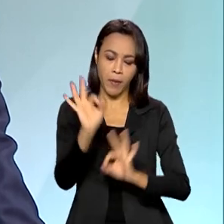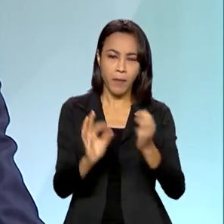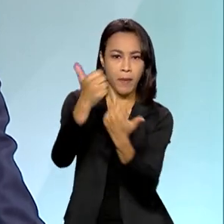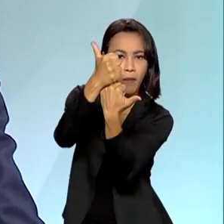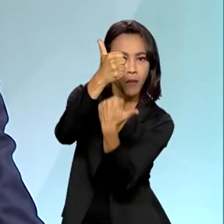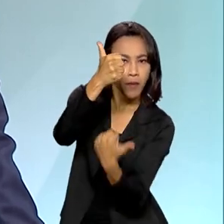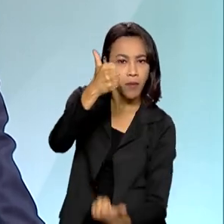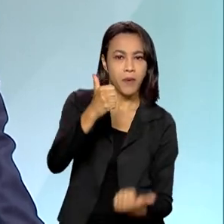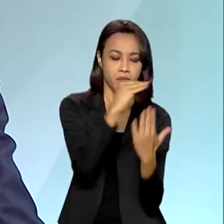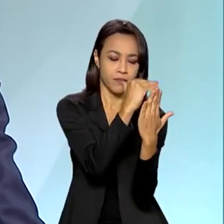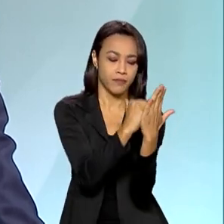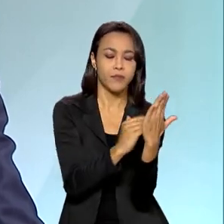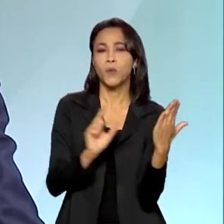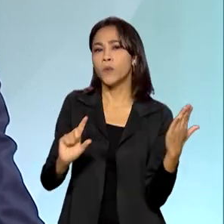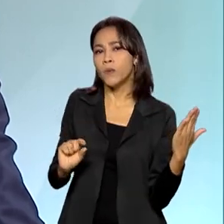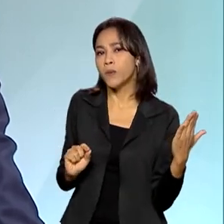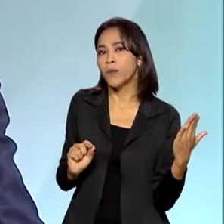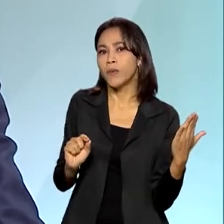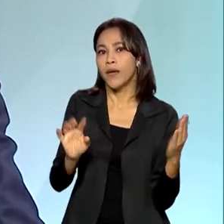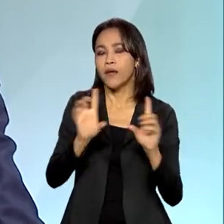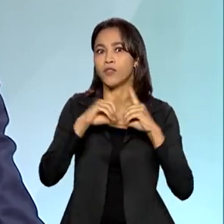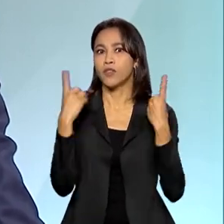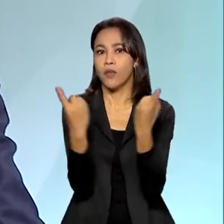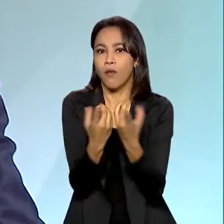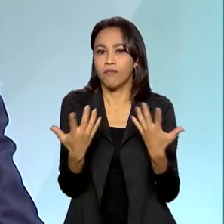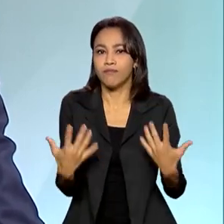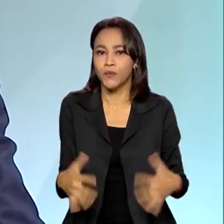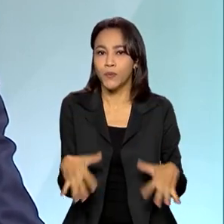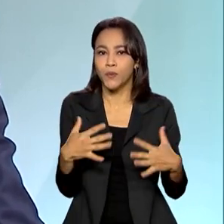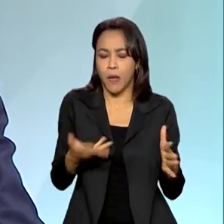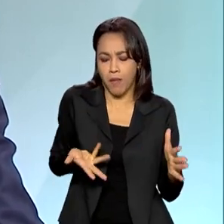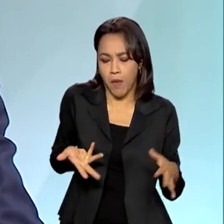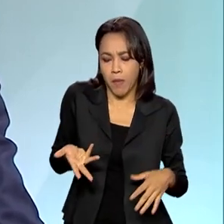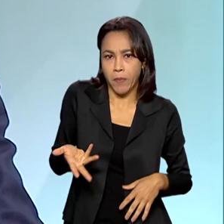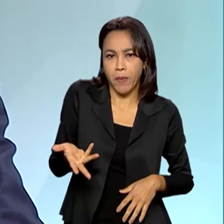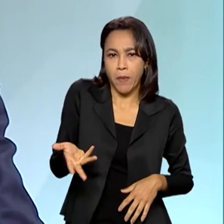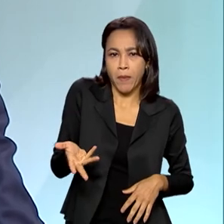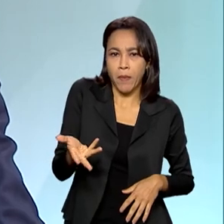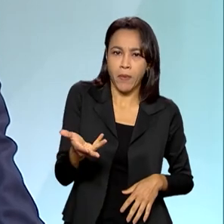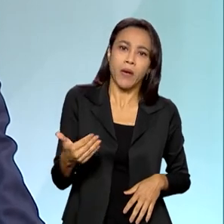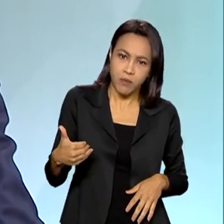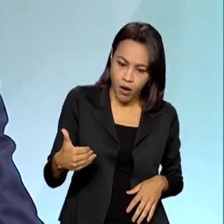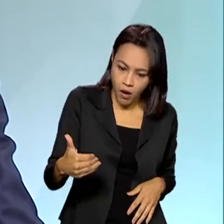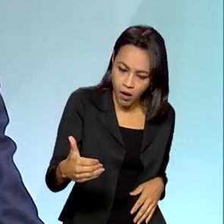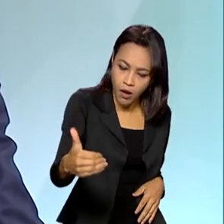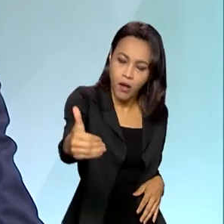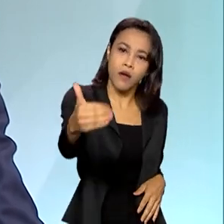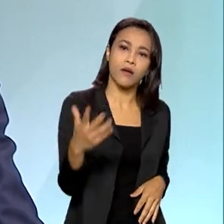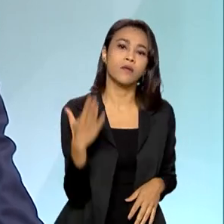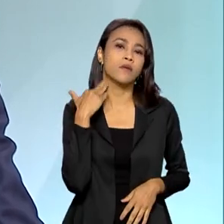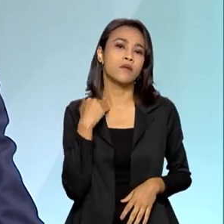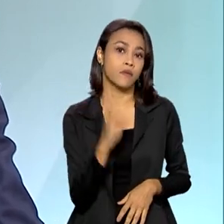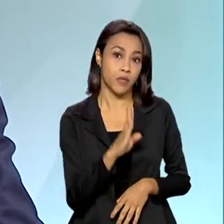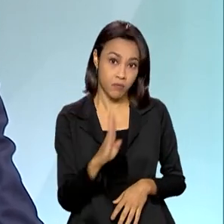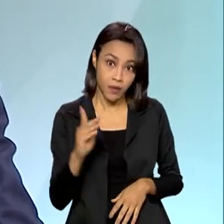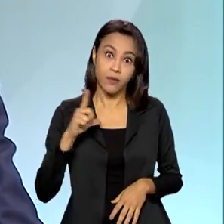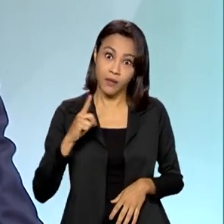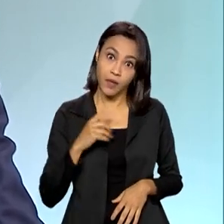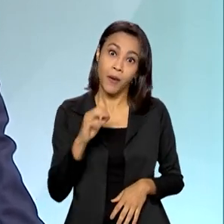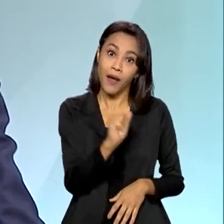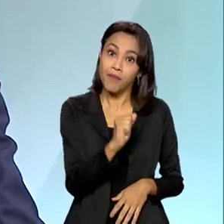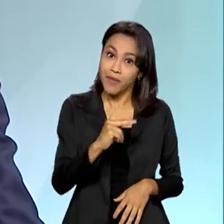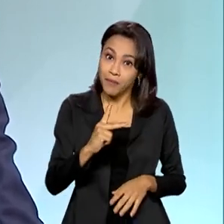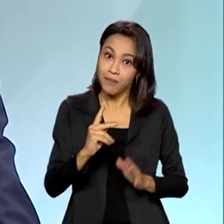foi a transformação digital. Nós precisamos acelerar cada vez mais esse processo. O Banco do Brasil já tem o melhor app no